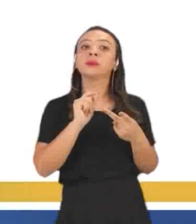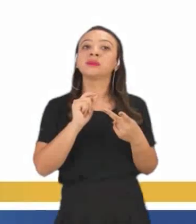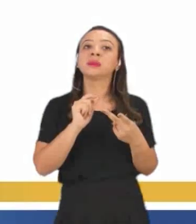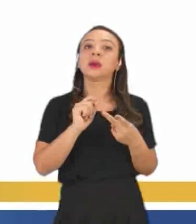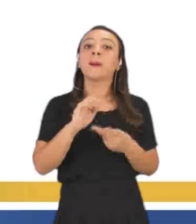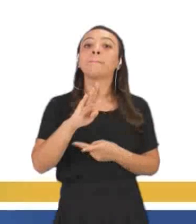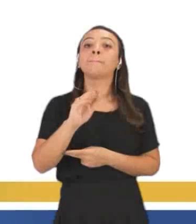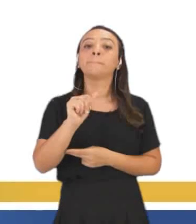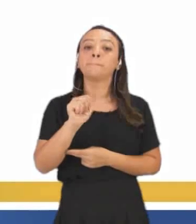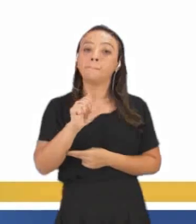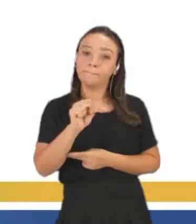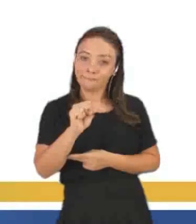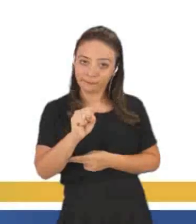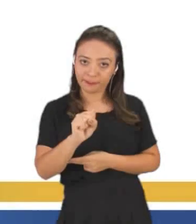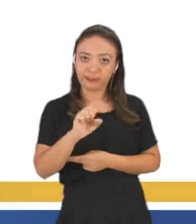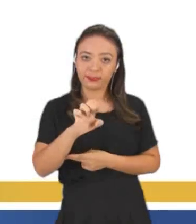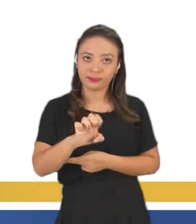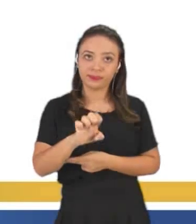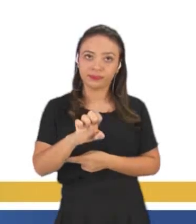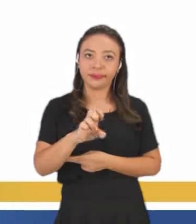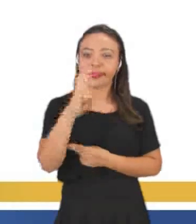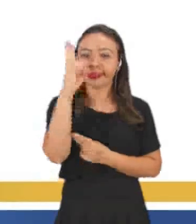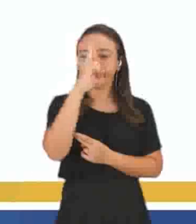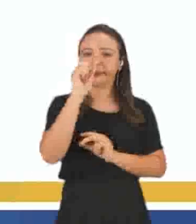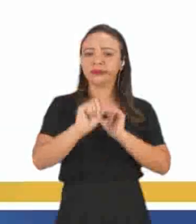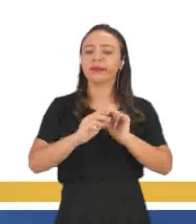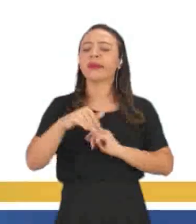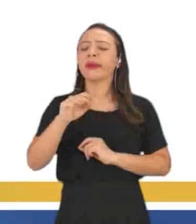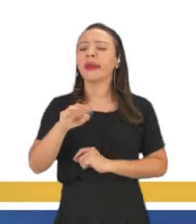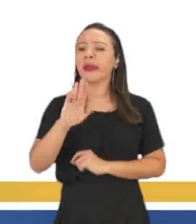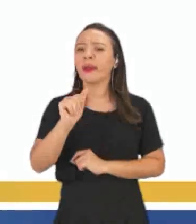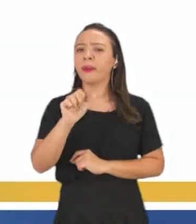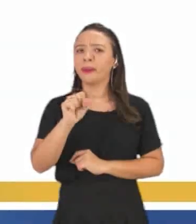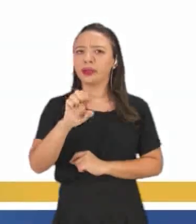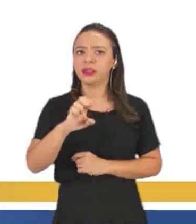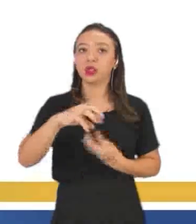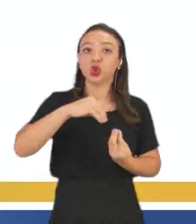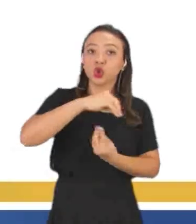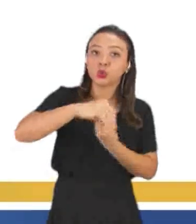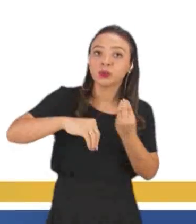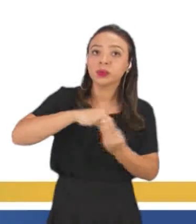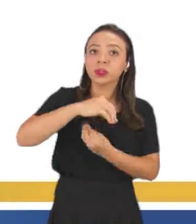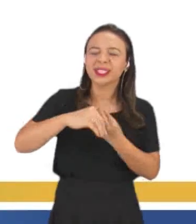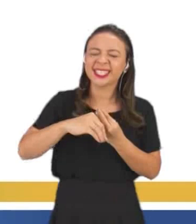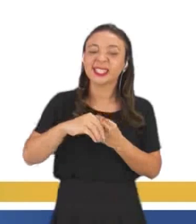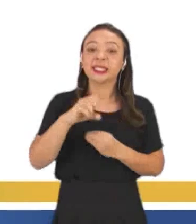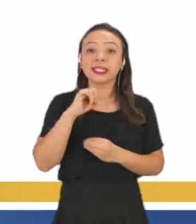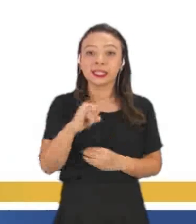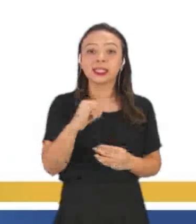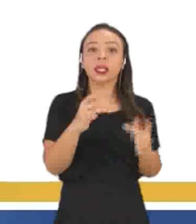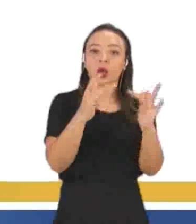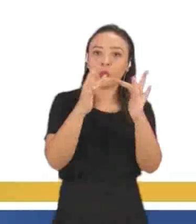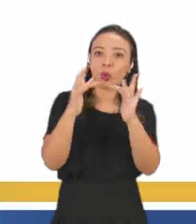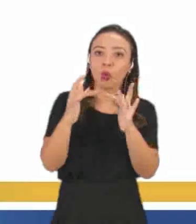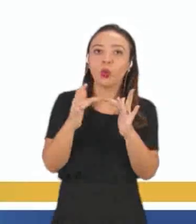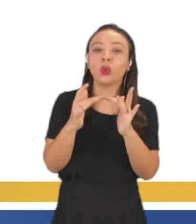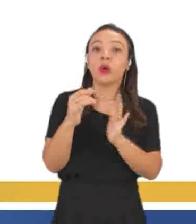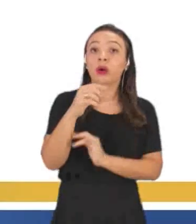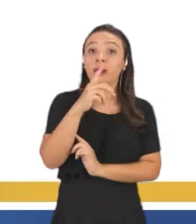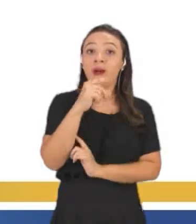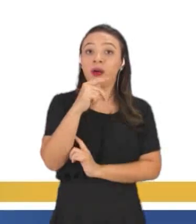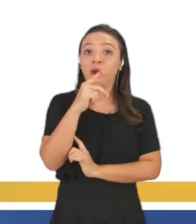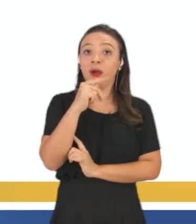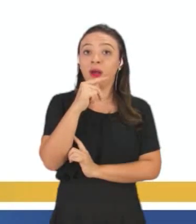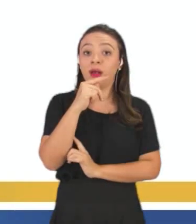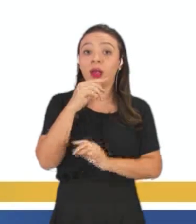corrosivas, são as bases. E aí, relembrando, quem são as bases? São aquelas substâncias que em meio acuoso, ou na presença